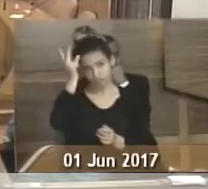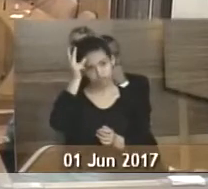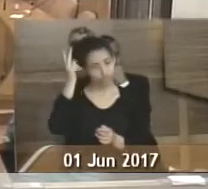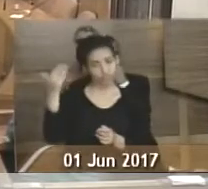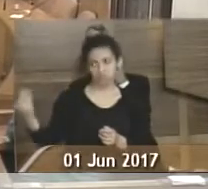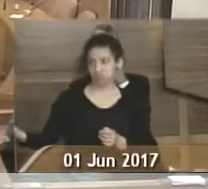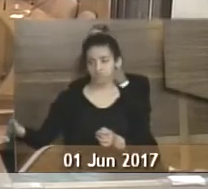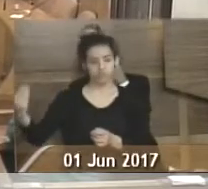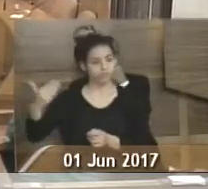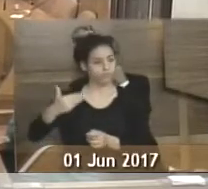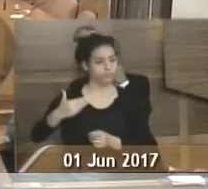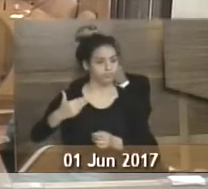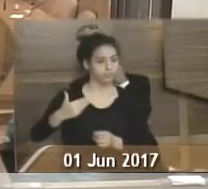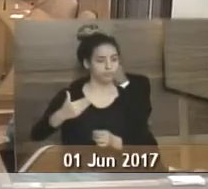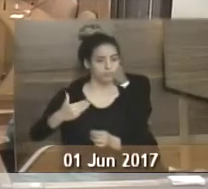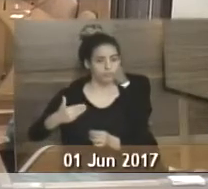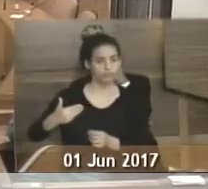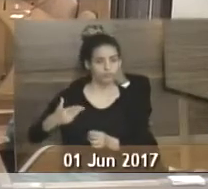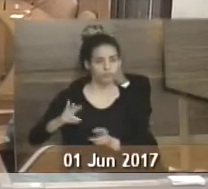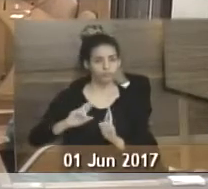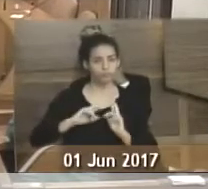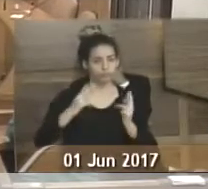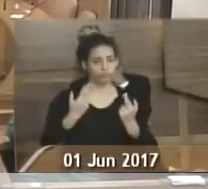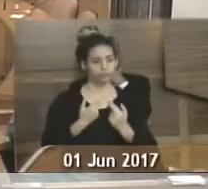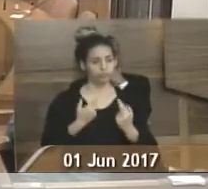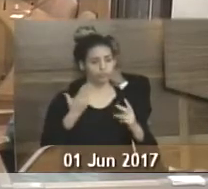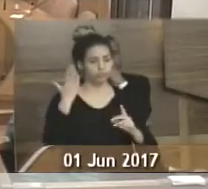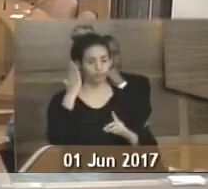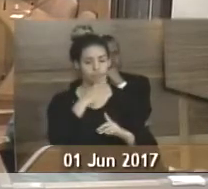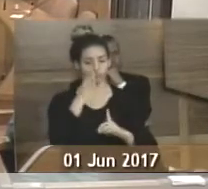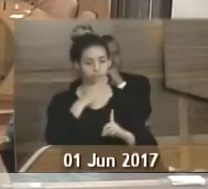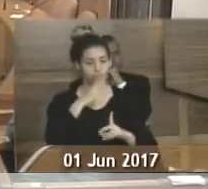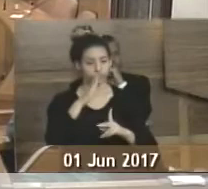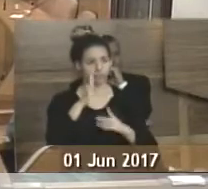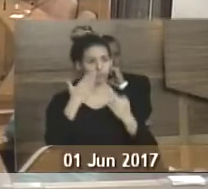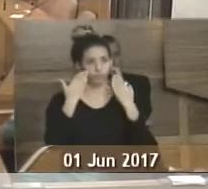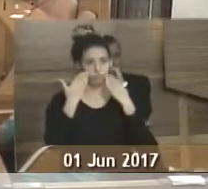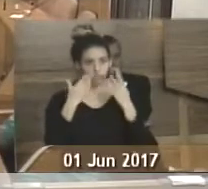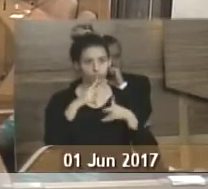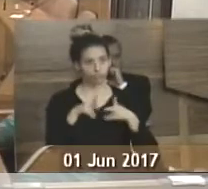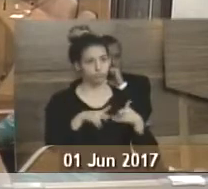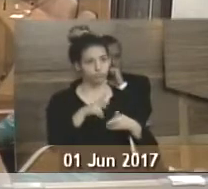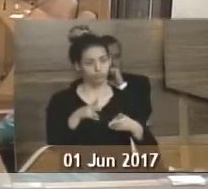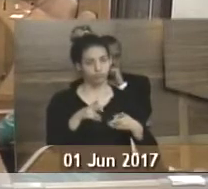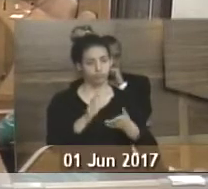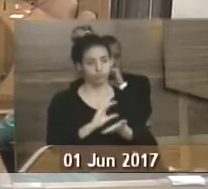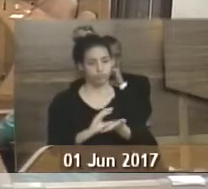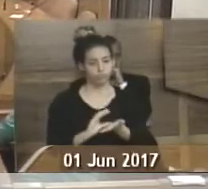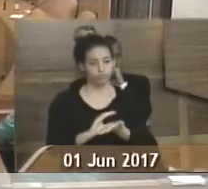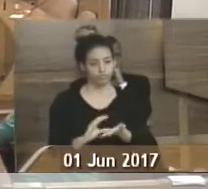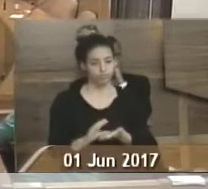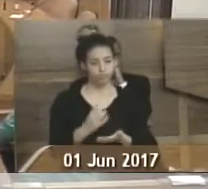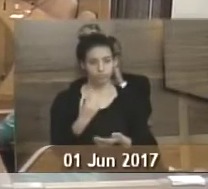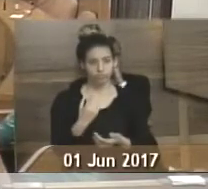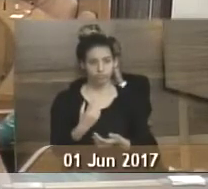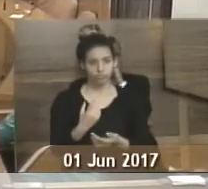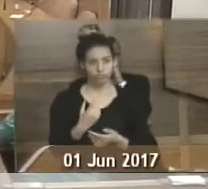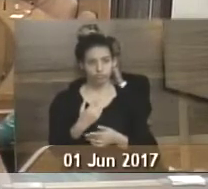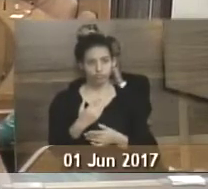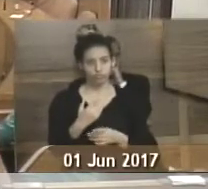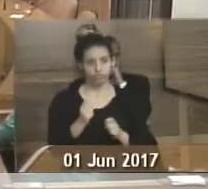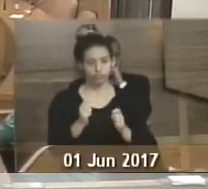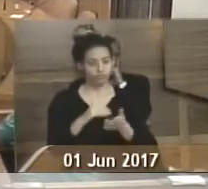enviando para uma audiência pública uma prestação de contas, todos